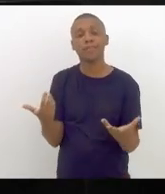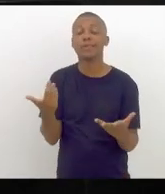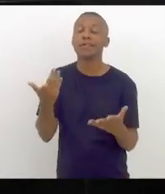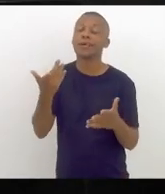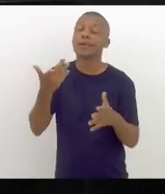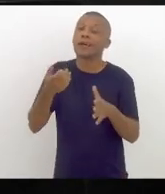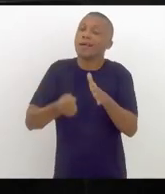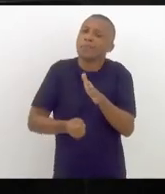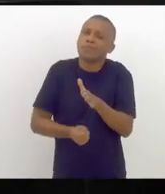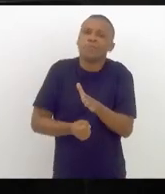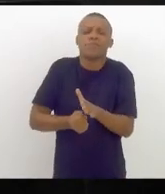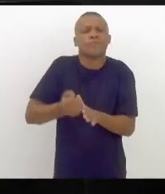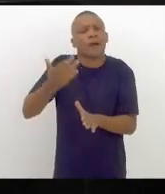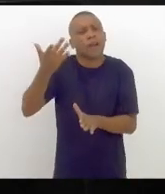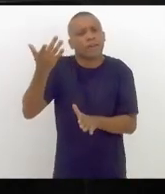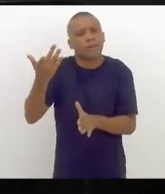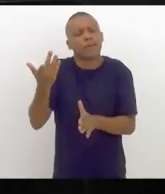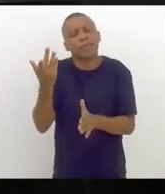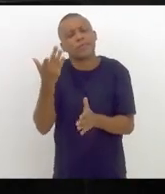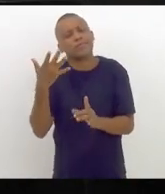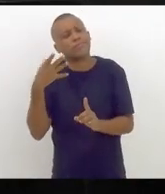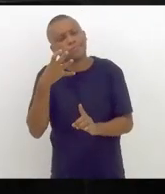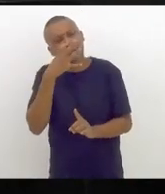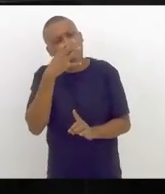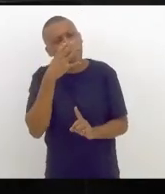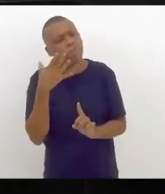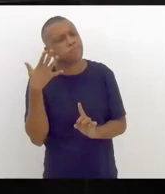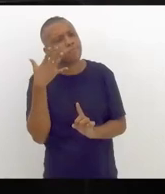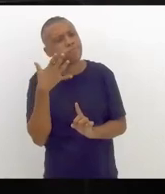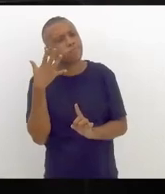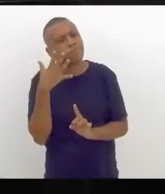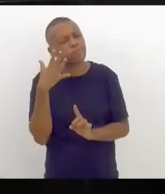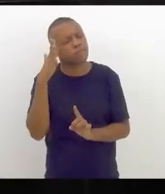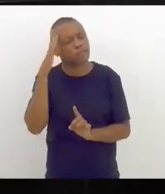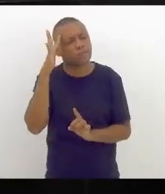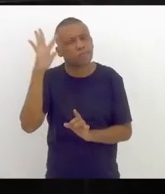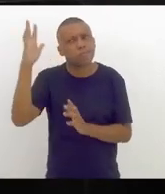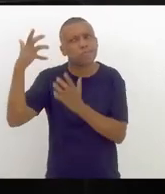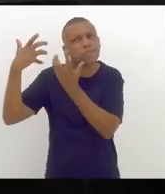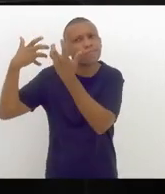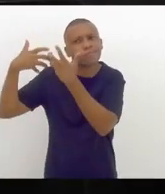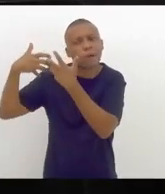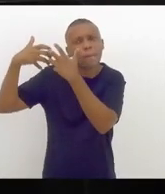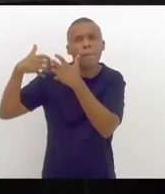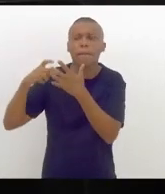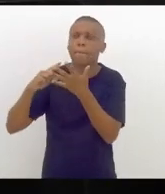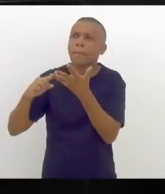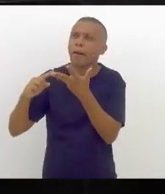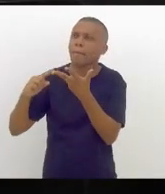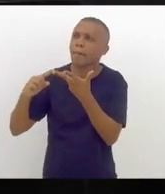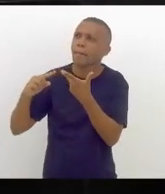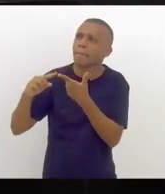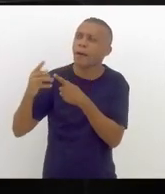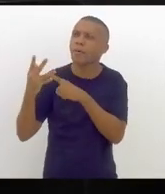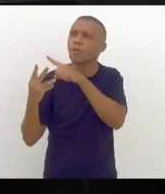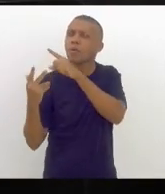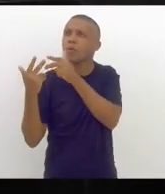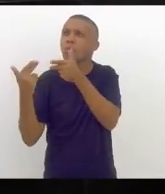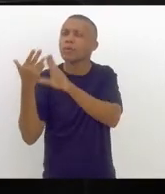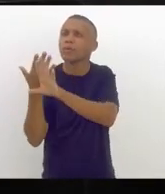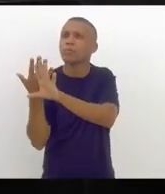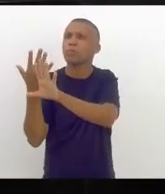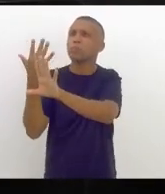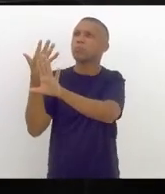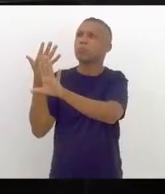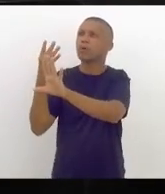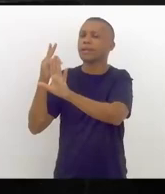vezes, dentro dessas falas, refletindo sobre coisas que se passaram e que